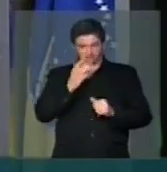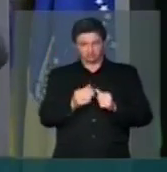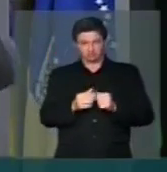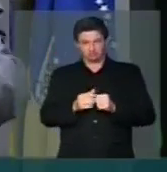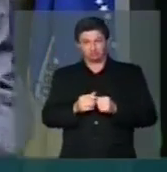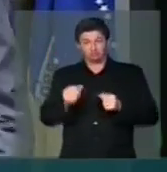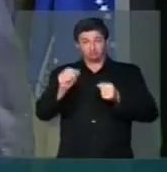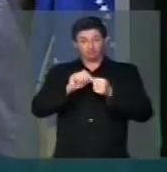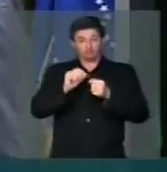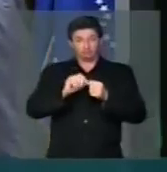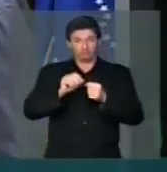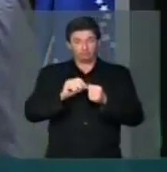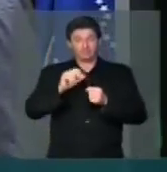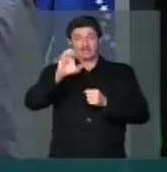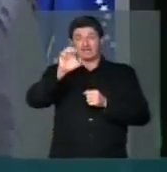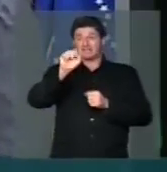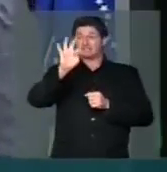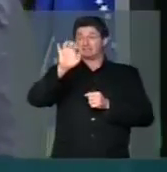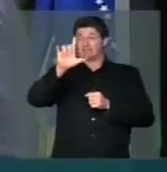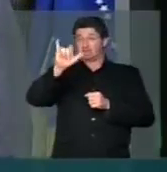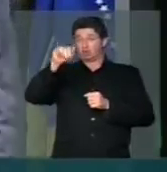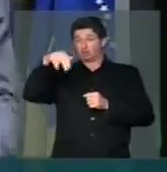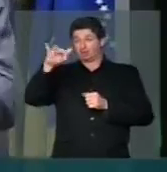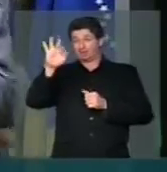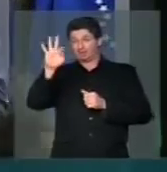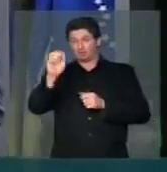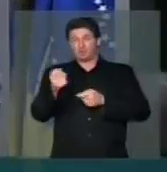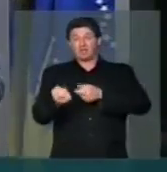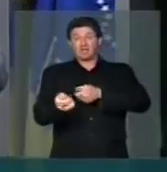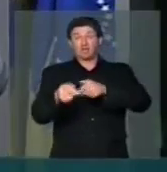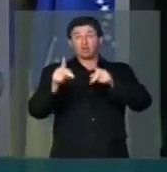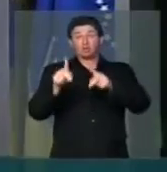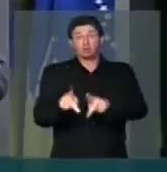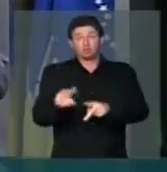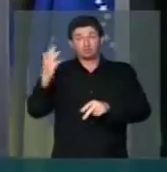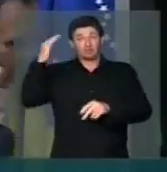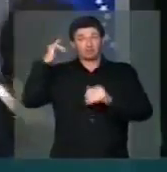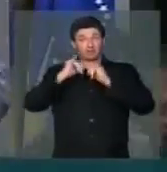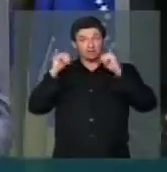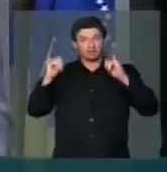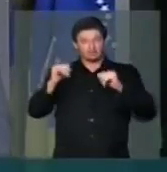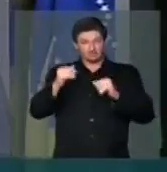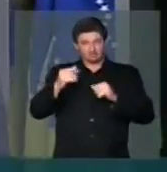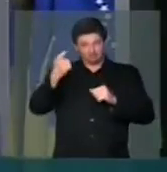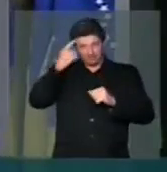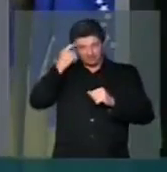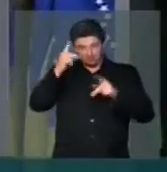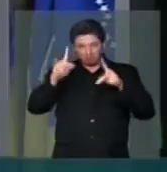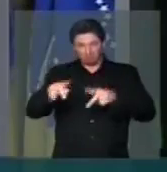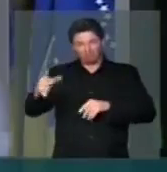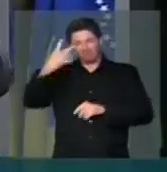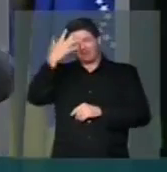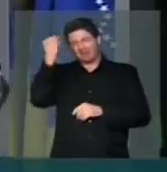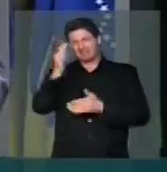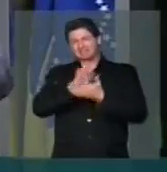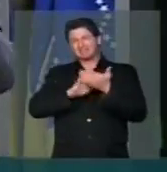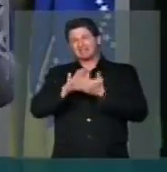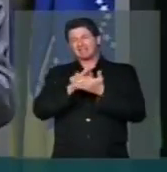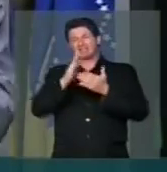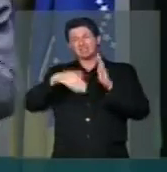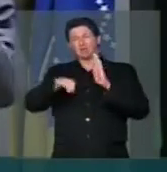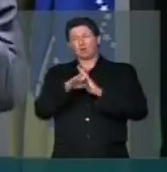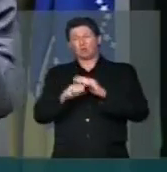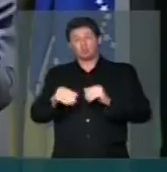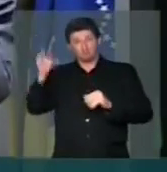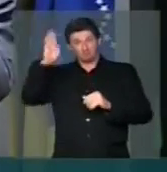cometeu esse estelionato eleitoral achando que a memória brasileira era fraca, achando que